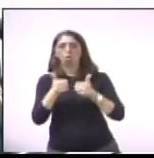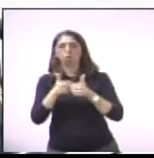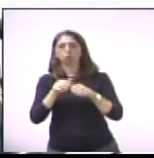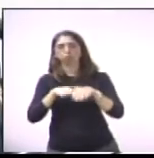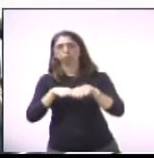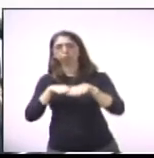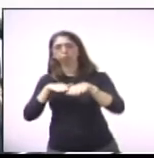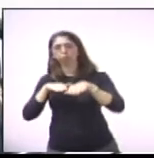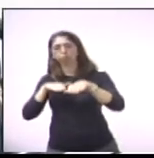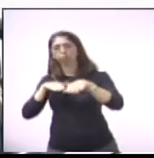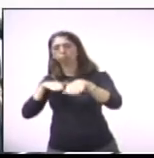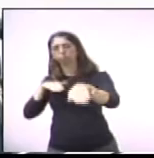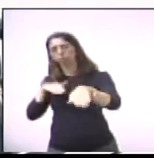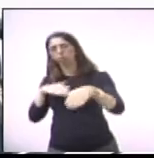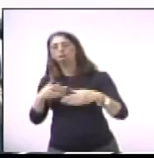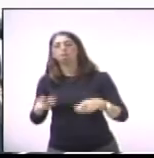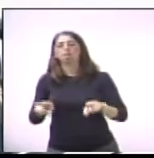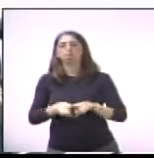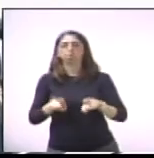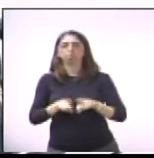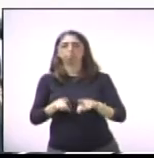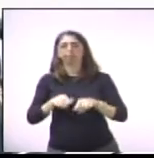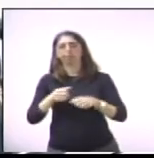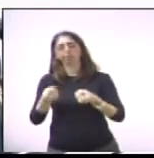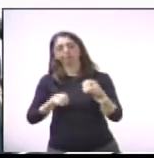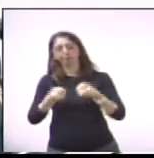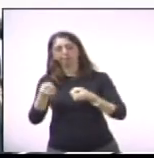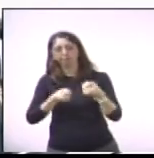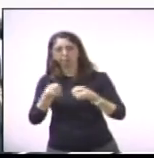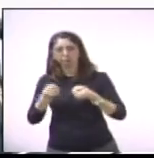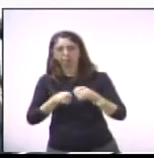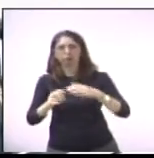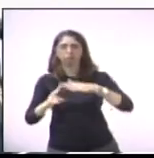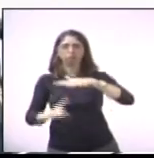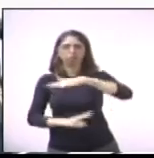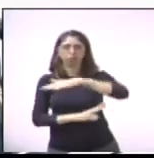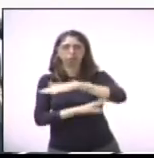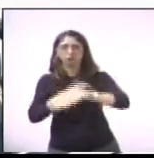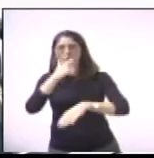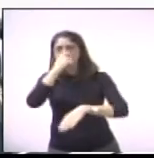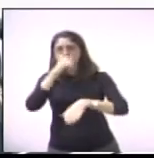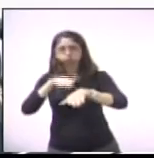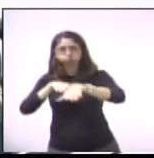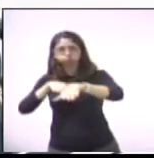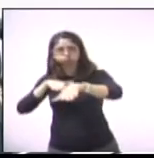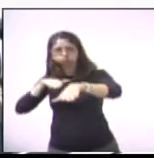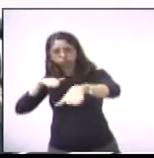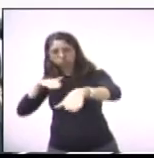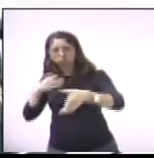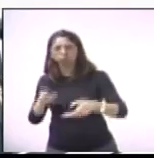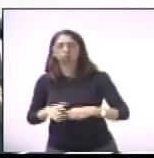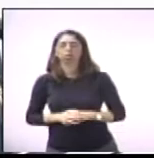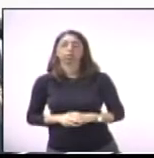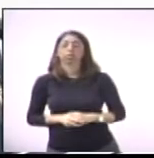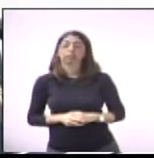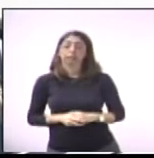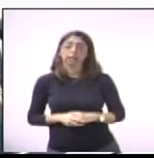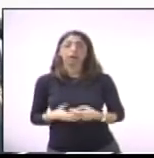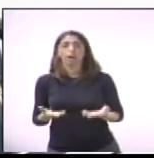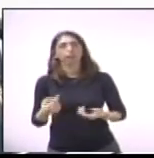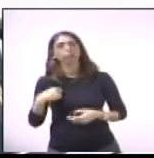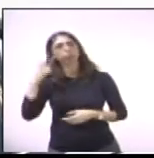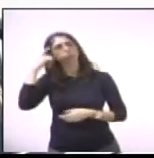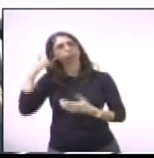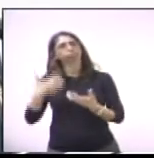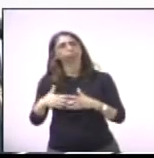Eu também, numa conversa, eu acho que... Eu fiz uma comissão aqui no ano passado, a Comissão de